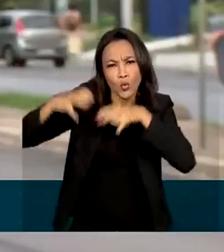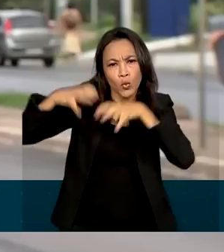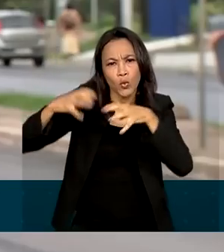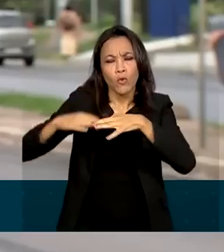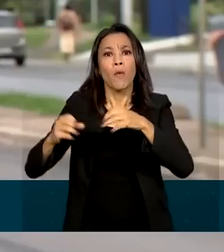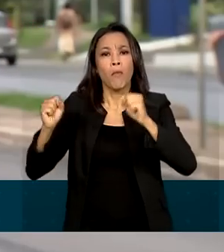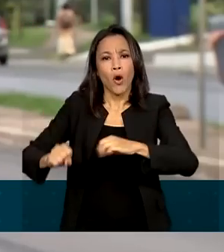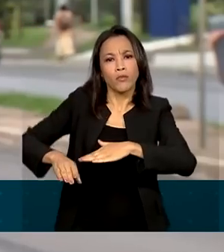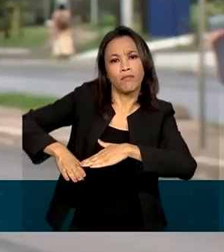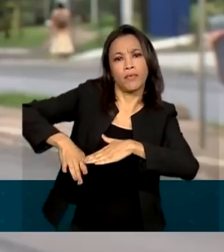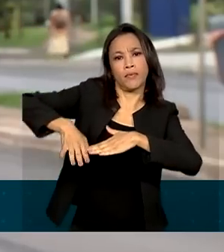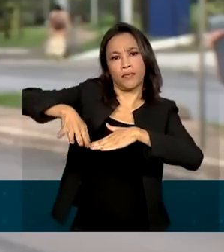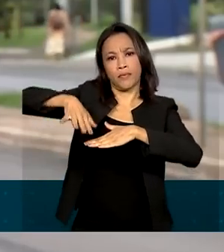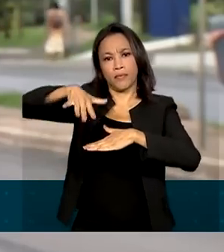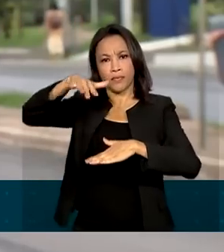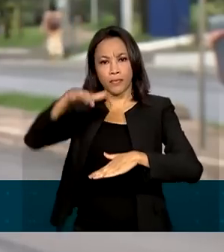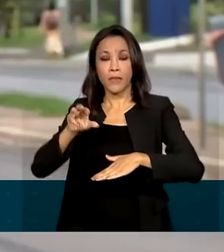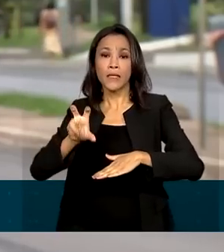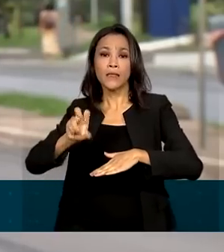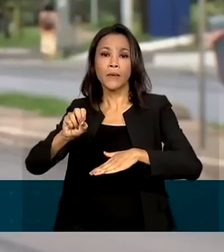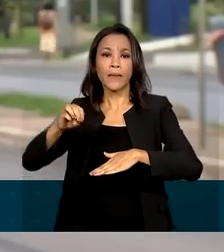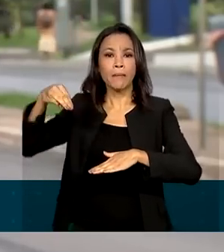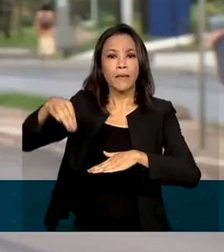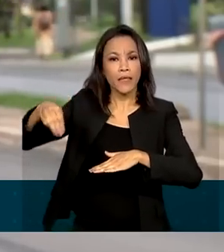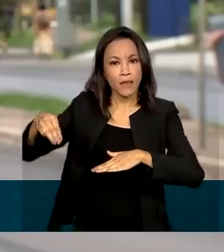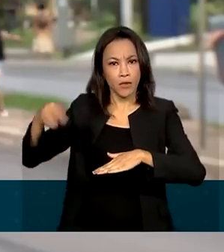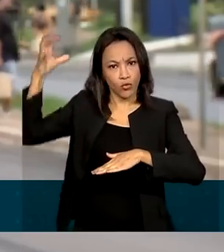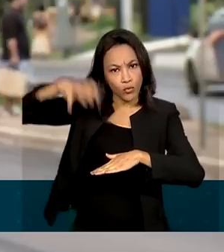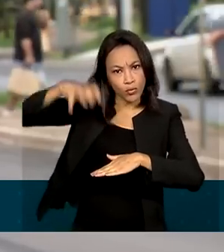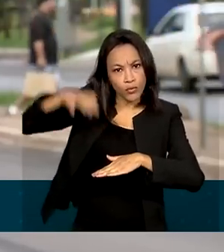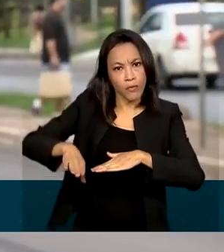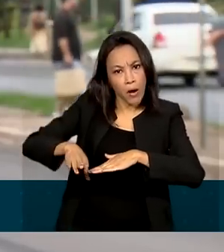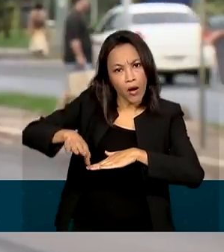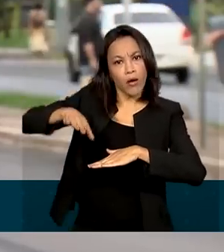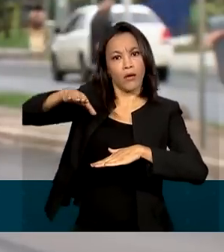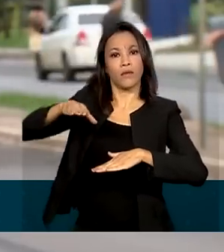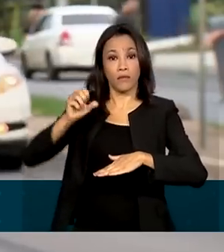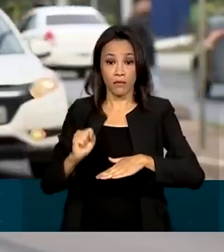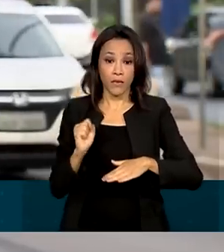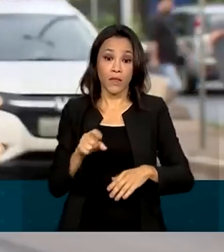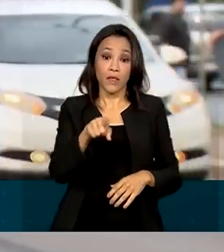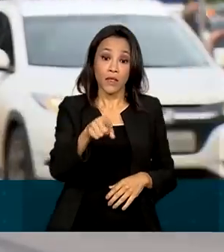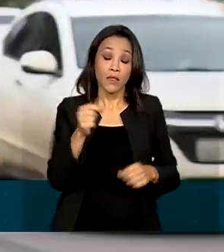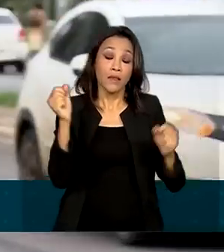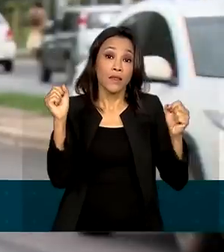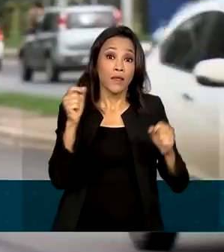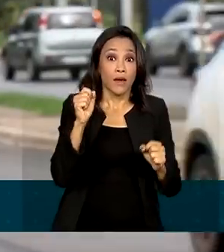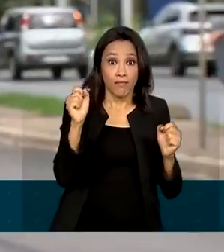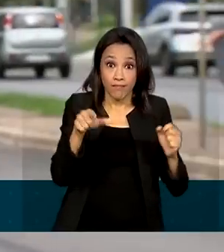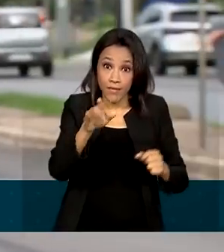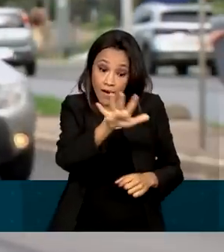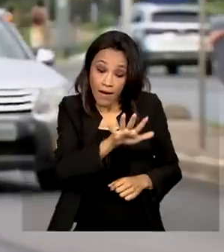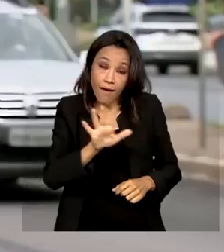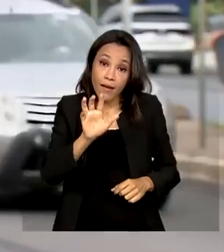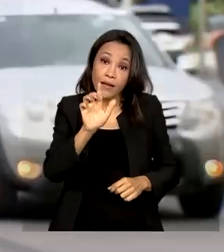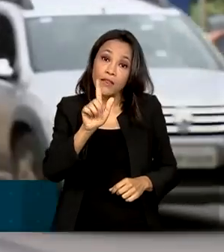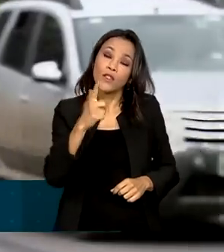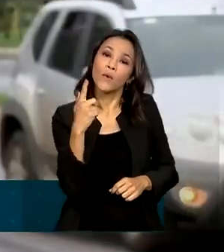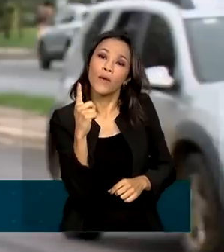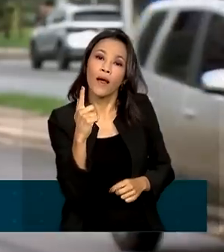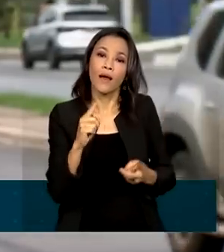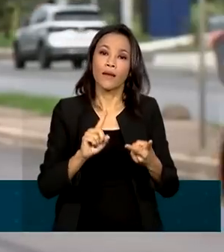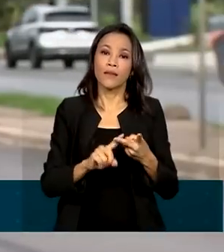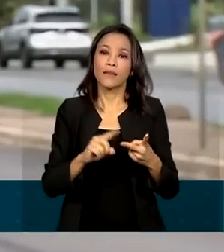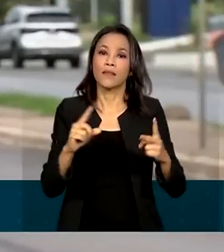os 50 milímetros em várias partes do estado. Aqui no centro-oeste, por exemplo, o alerta vale para a região central de Goiás e aqui para o